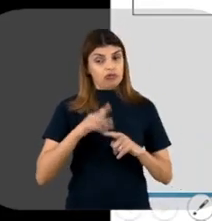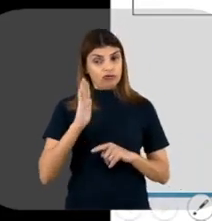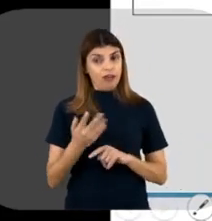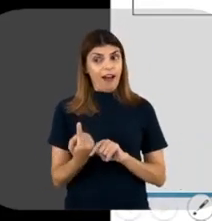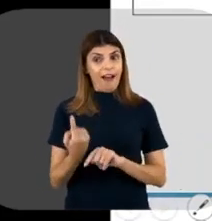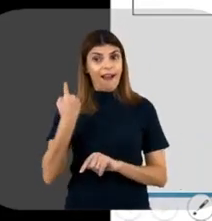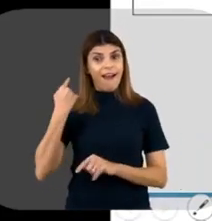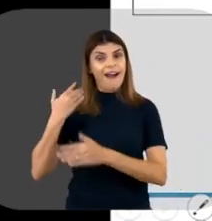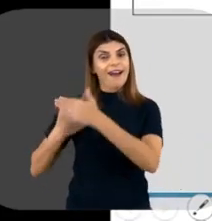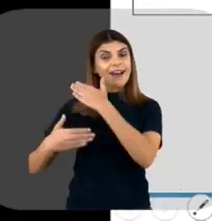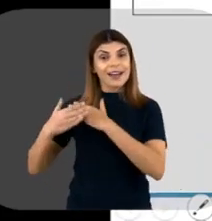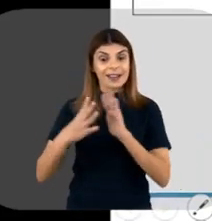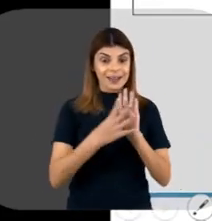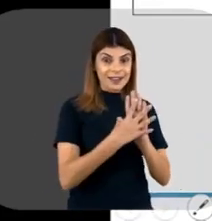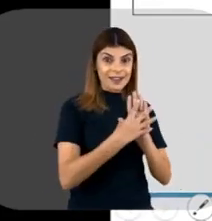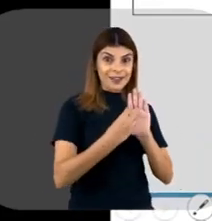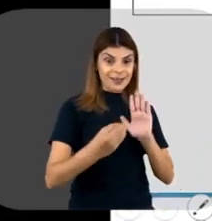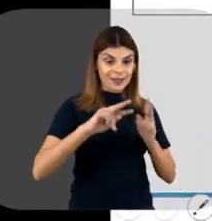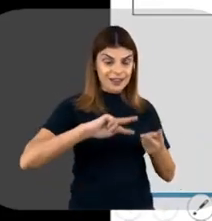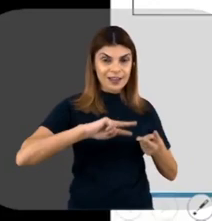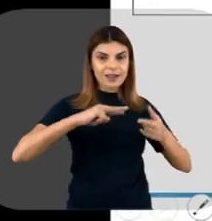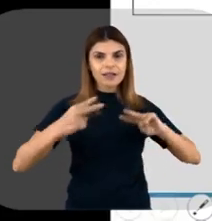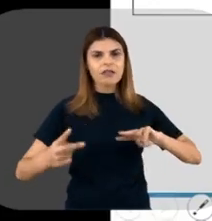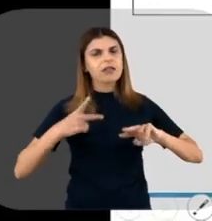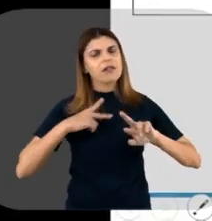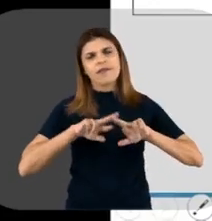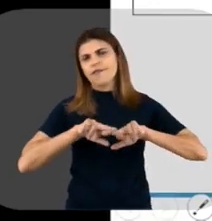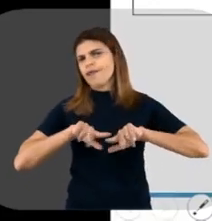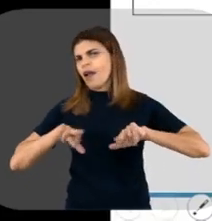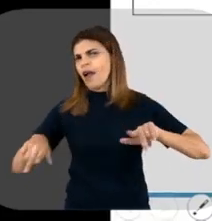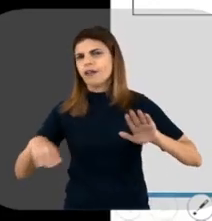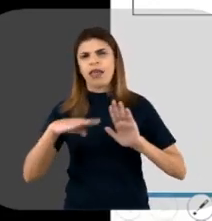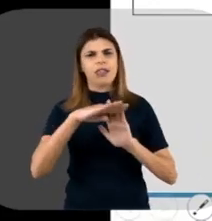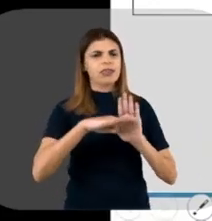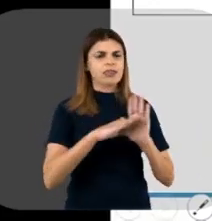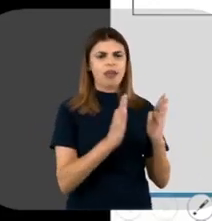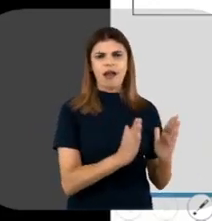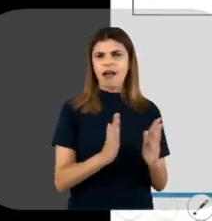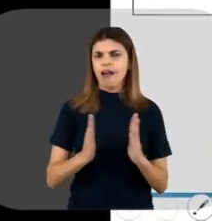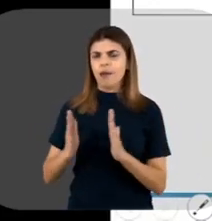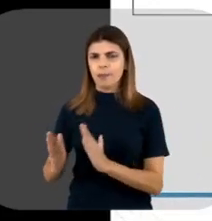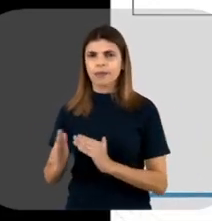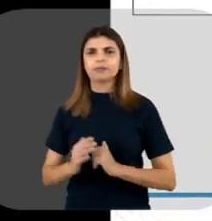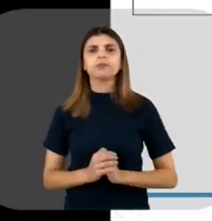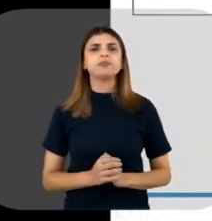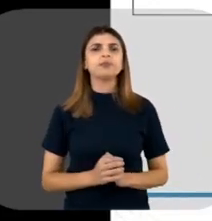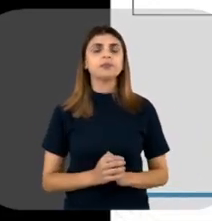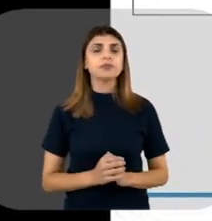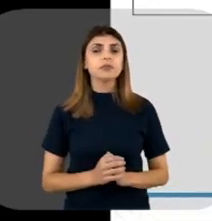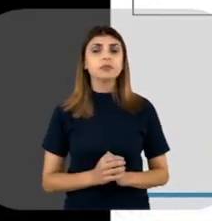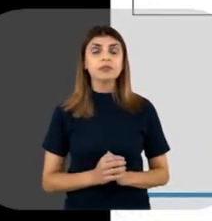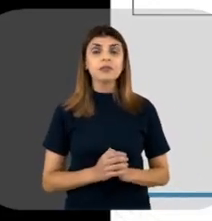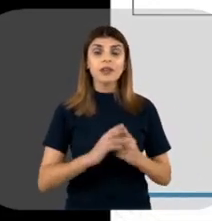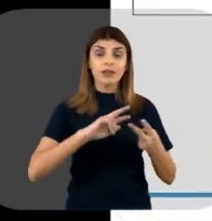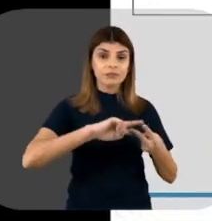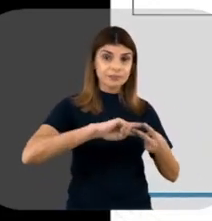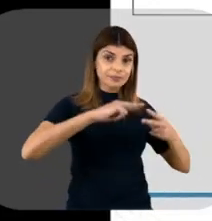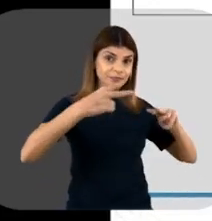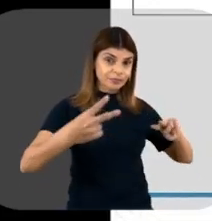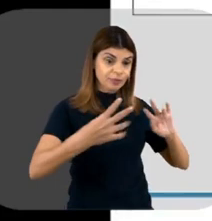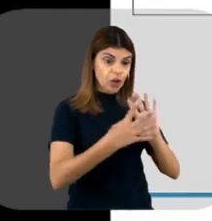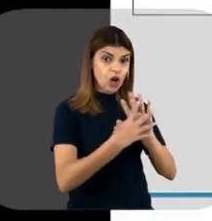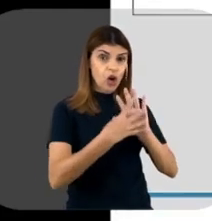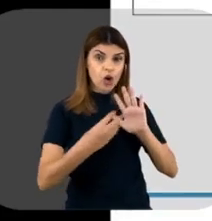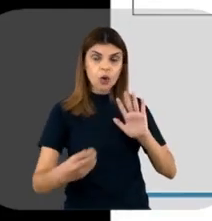como eu falei anteriormente, a clonagem envolve várias etapas, né? Então, basicamente, para a clonagem, o que você